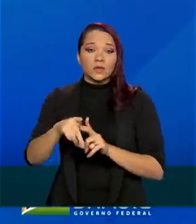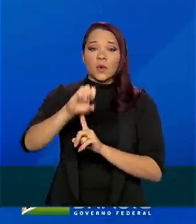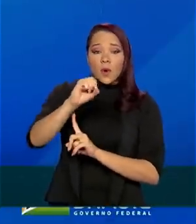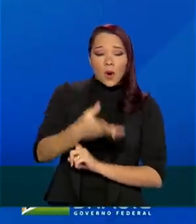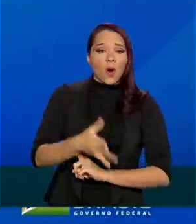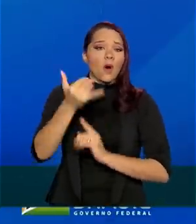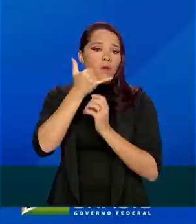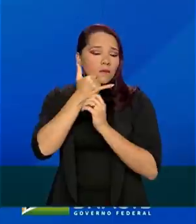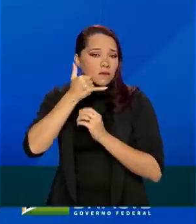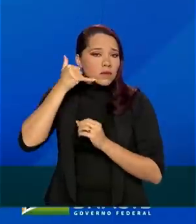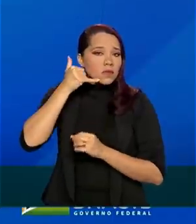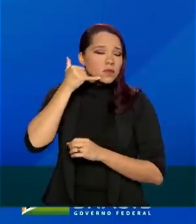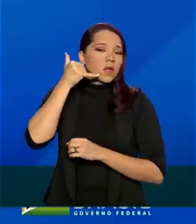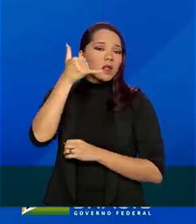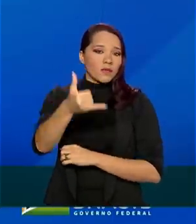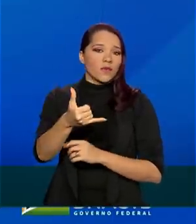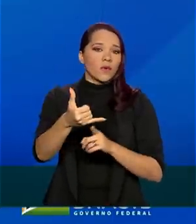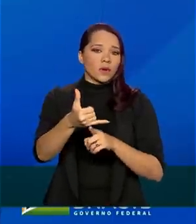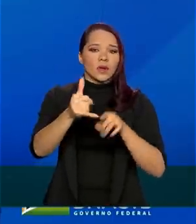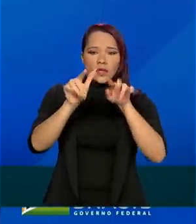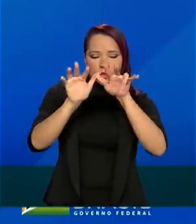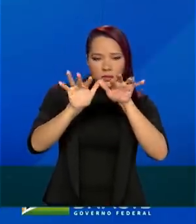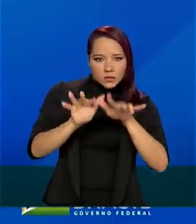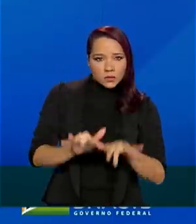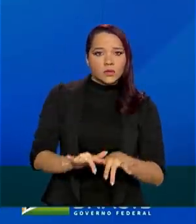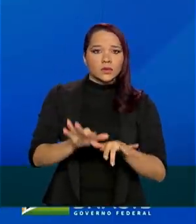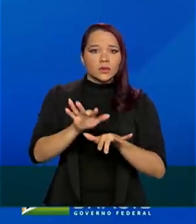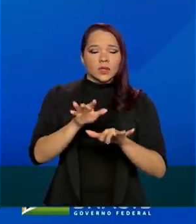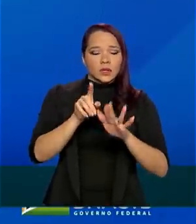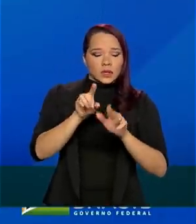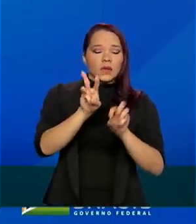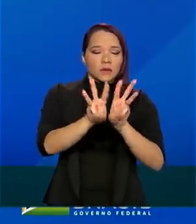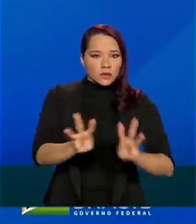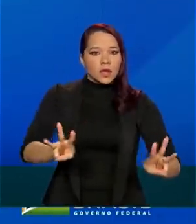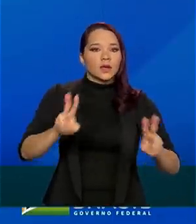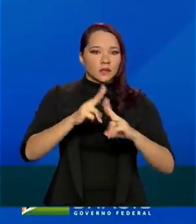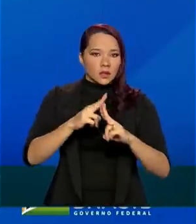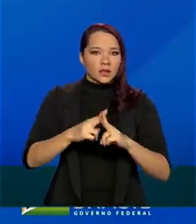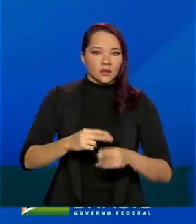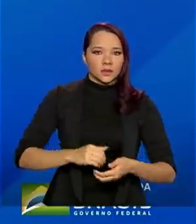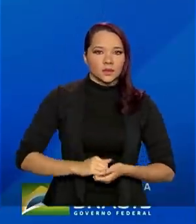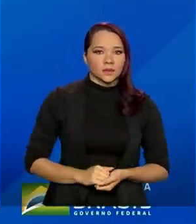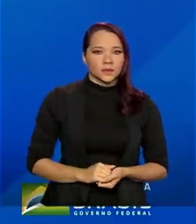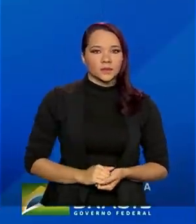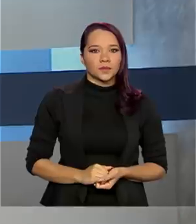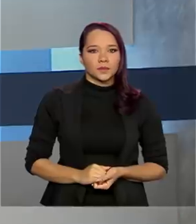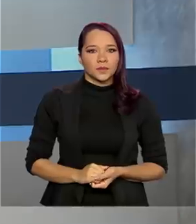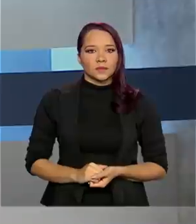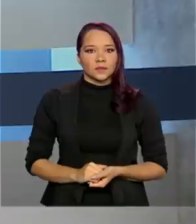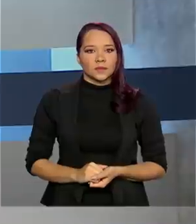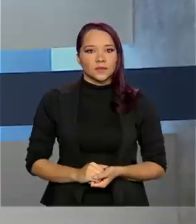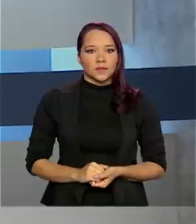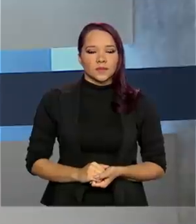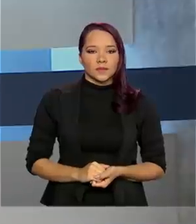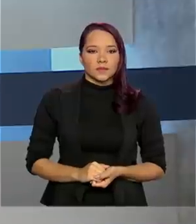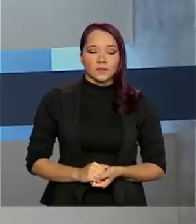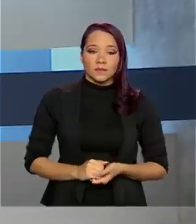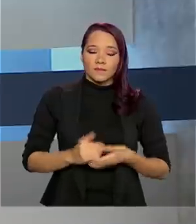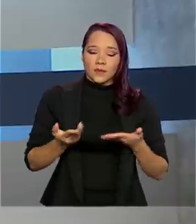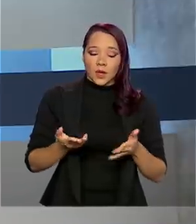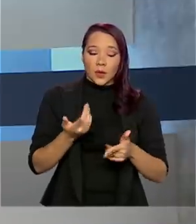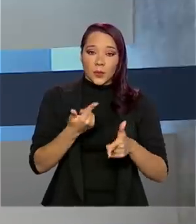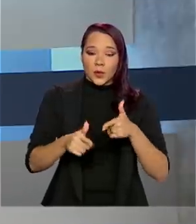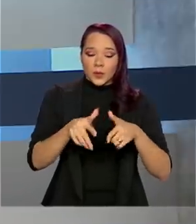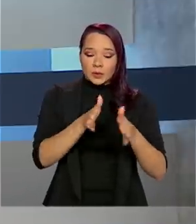seja pelos telefones que são encontrados no site da Caixa Econômica Federal. E devido à